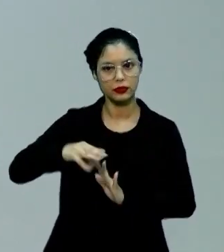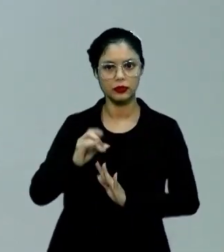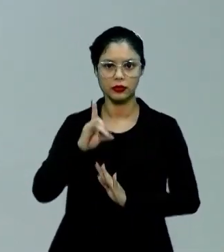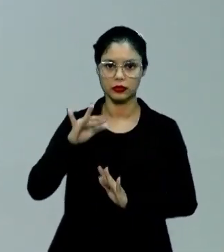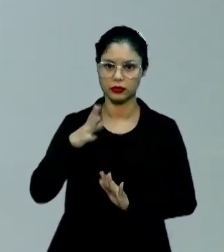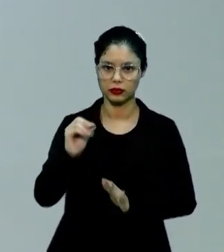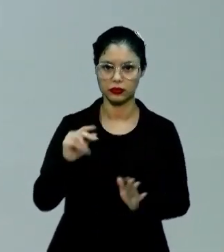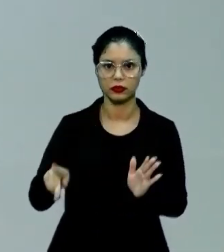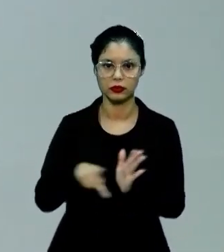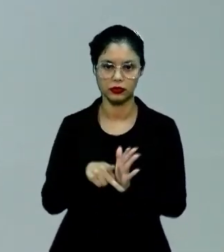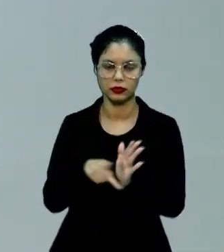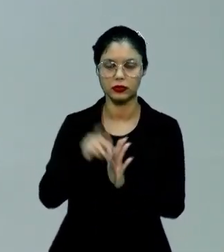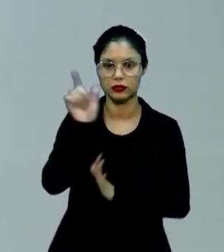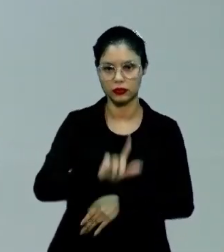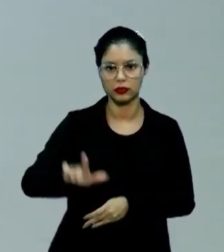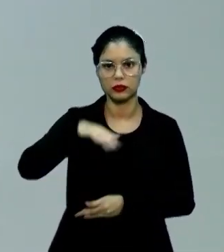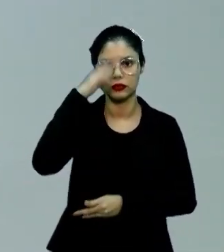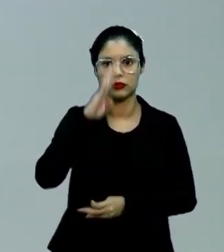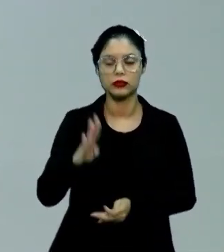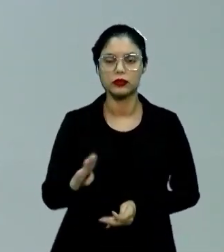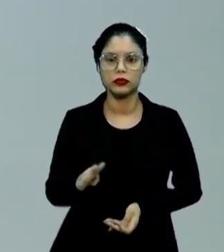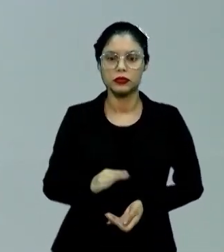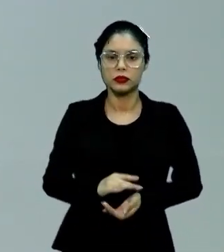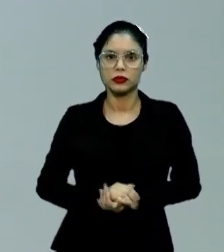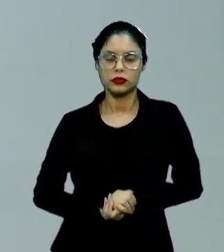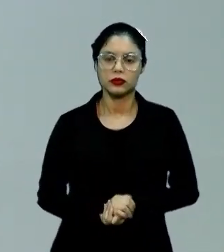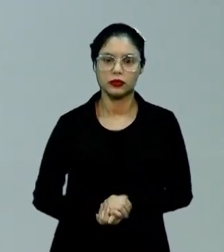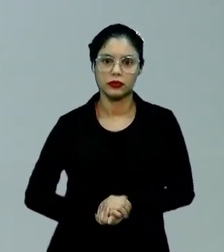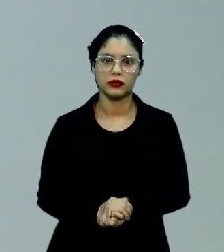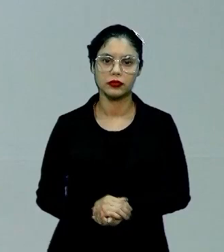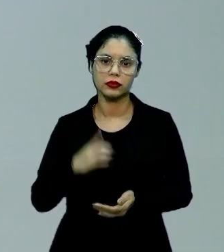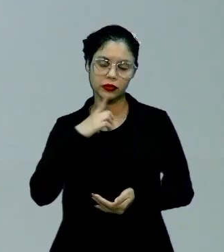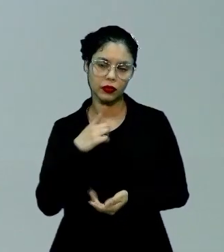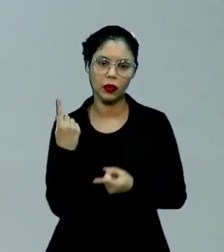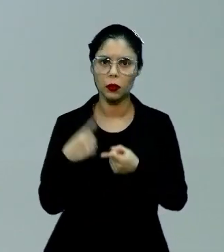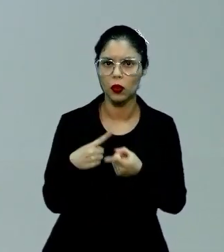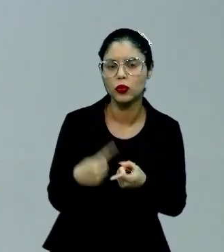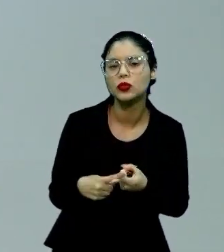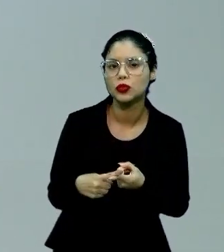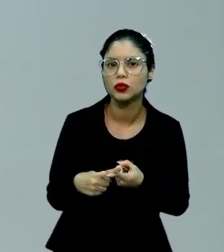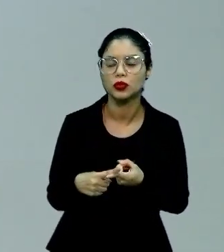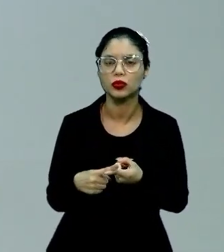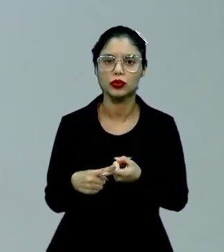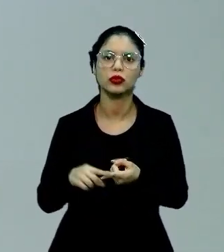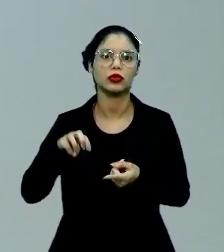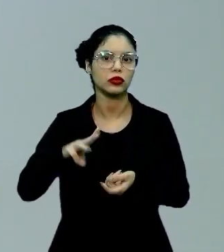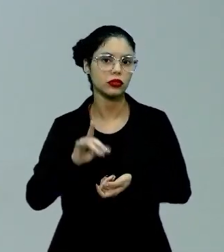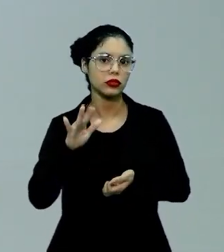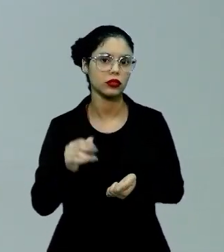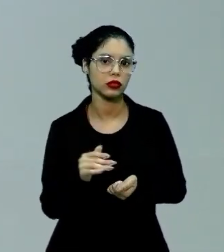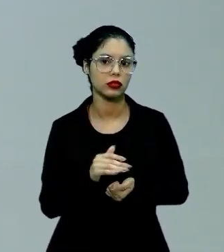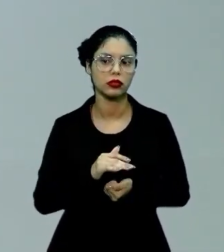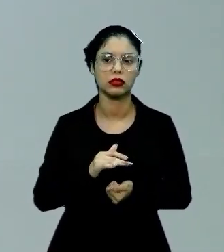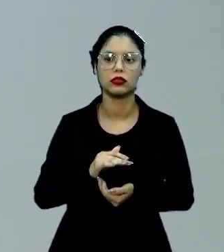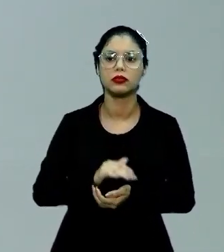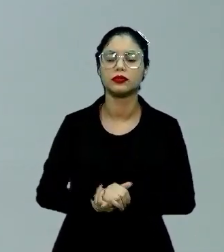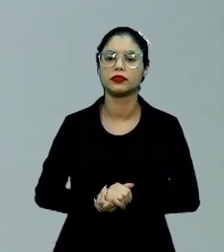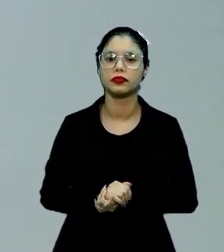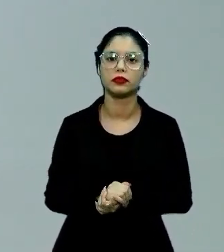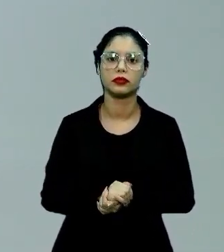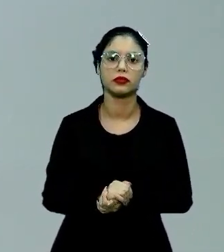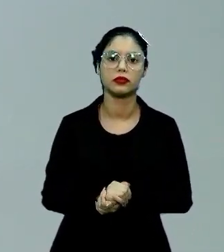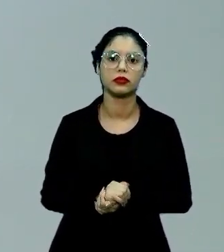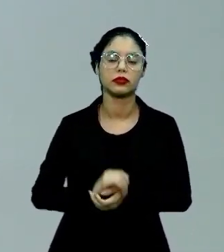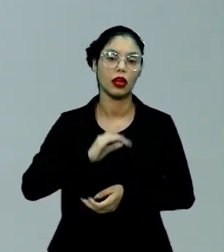clássico da literatura brasileira, e tem toda uma questão, por que que Machado de Assis, as obras de Machado de Assis, são